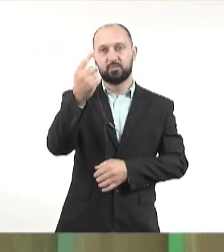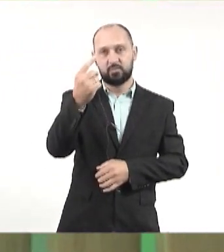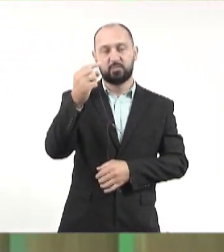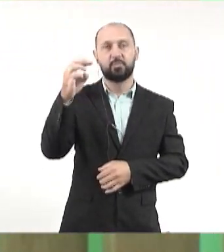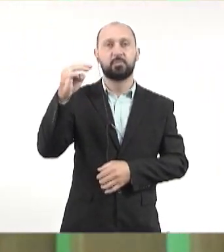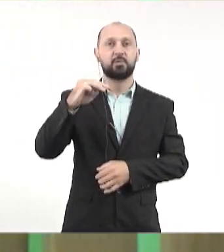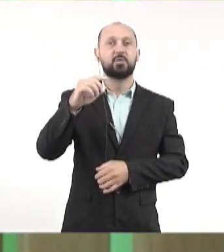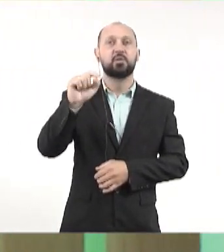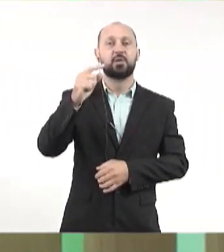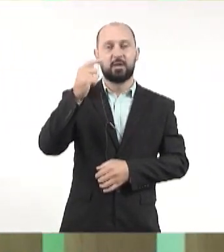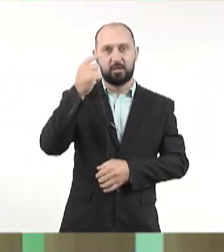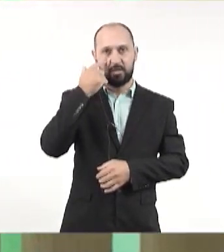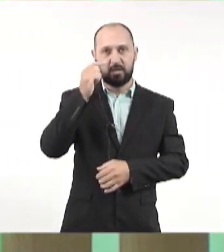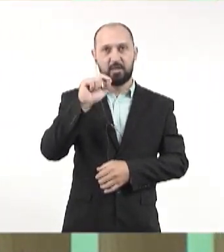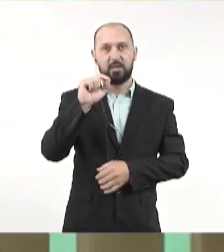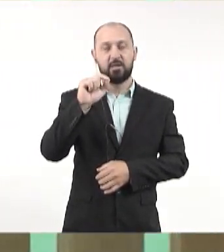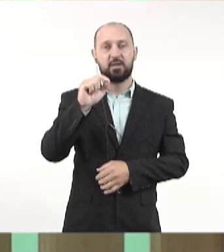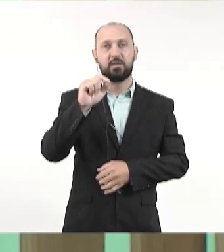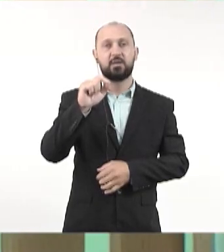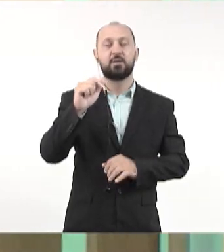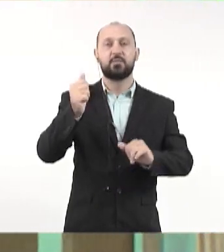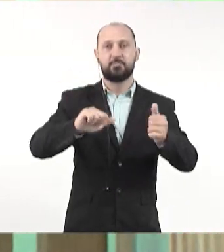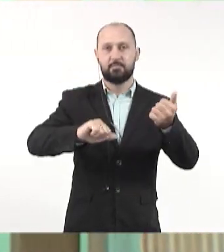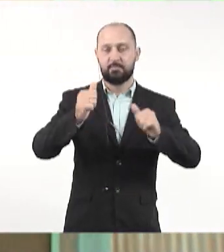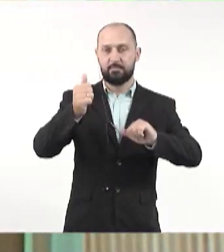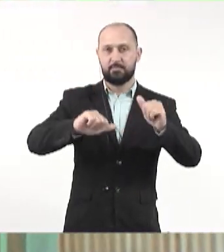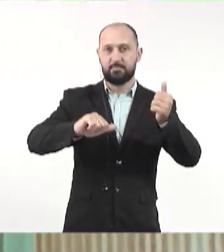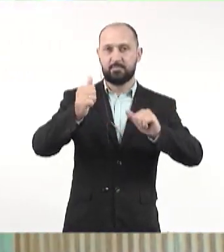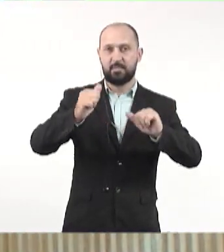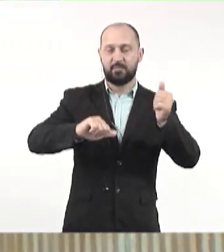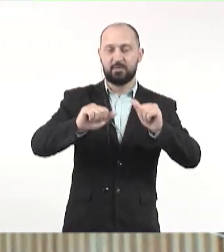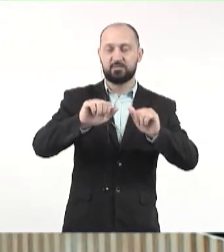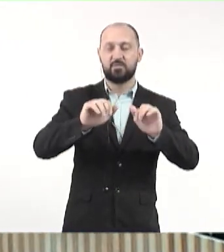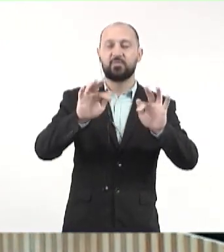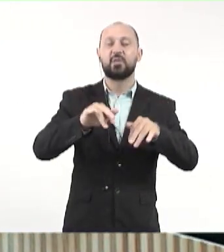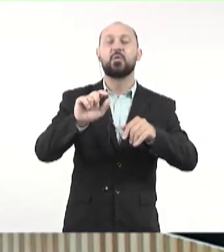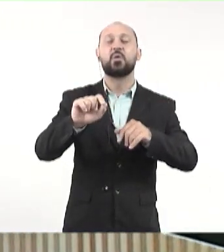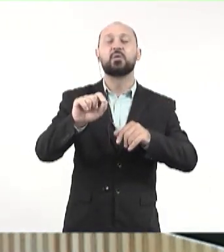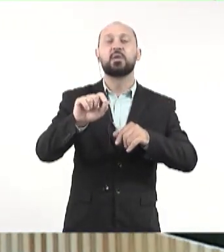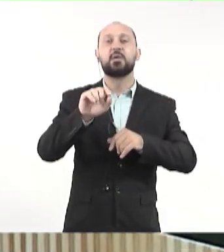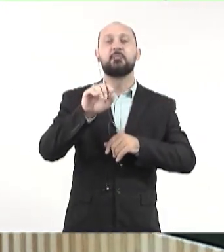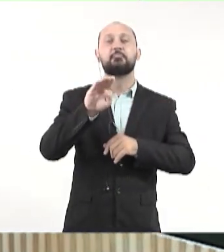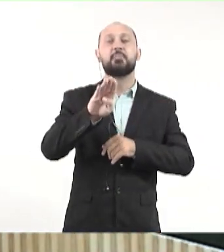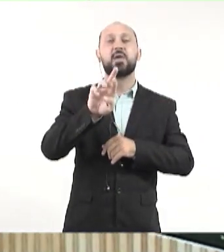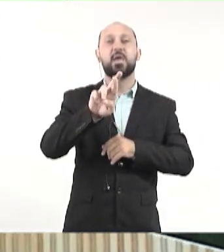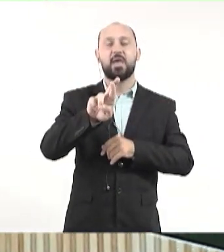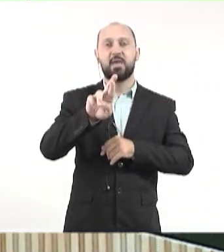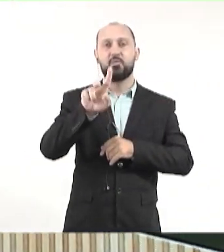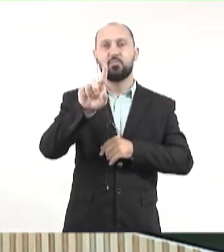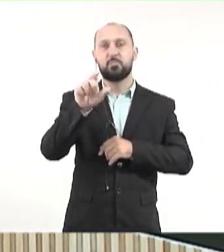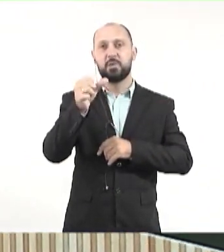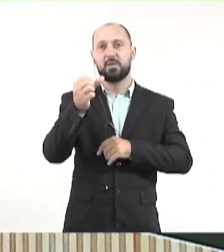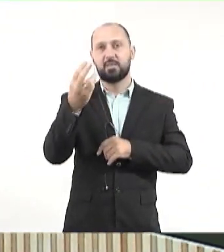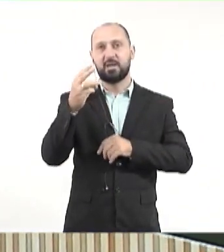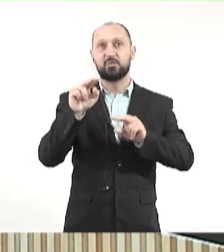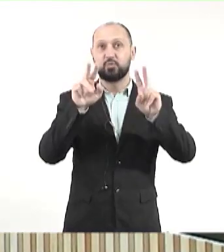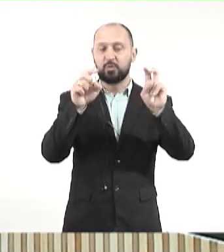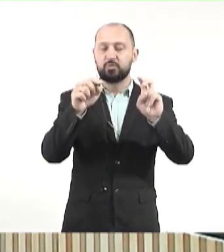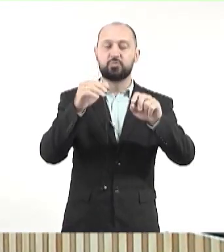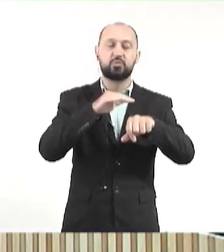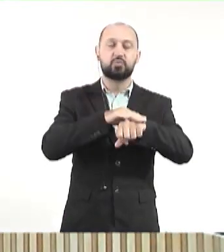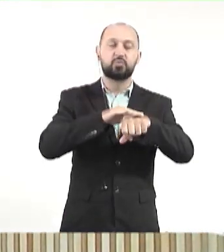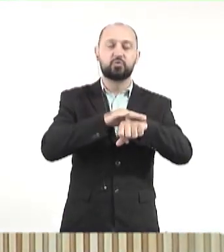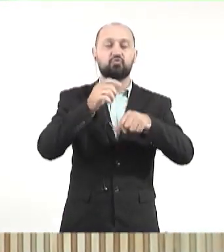minutos, nosso assunto agora aqui no Redação Final é BR-163. Os deputados mais uma vez voltaram a falar do